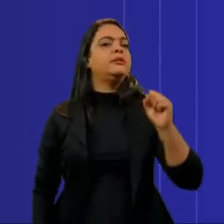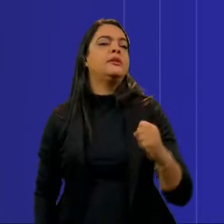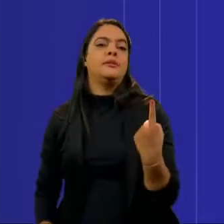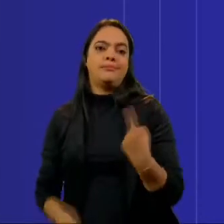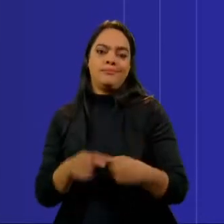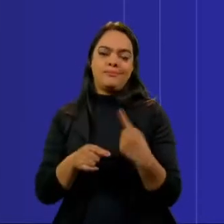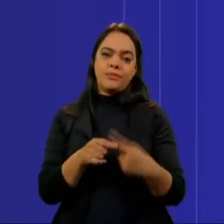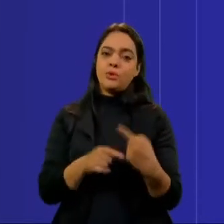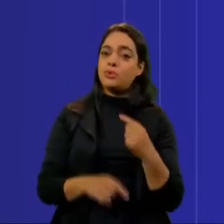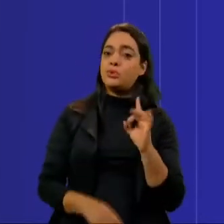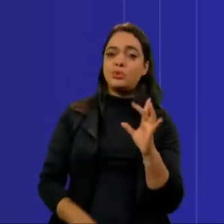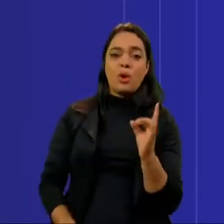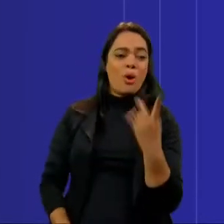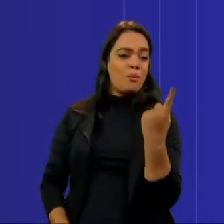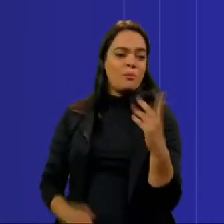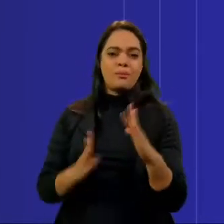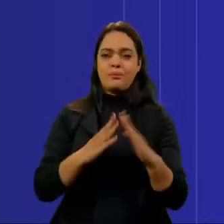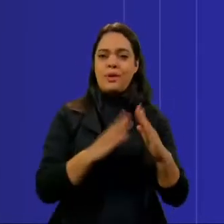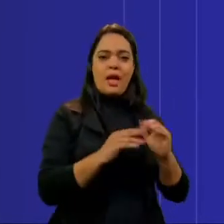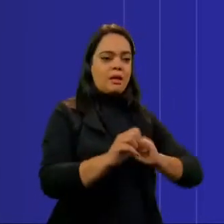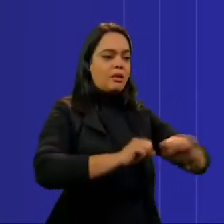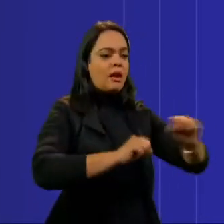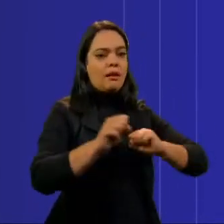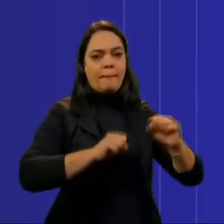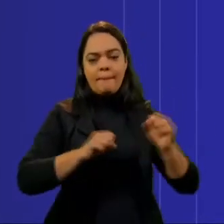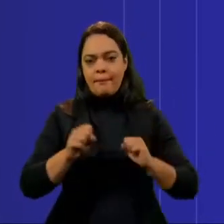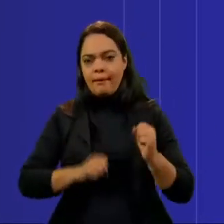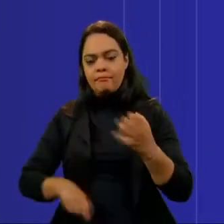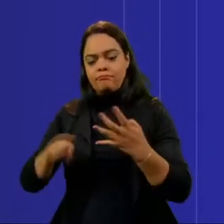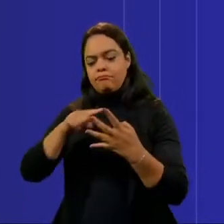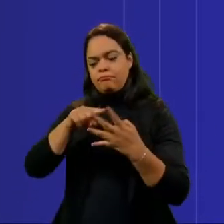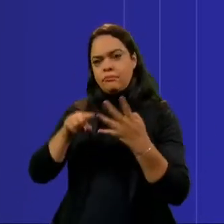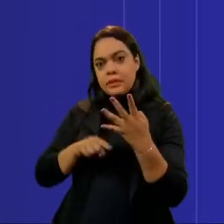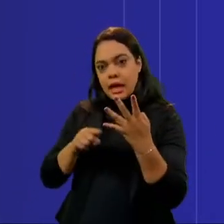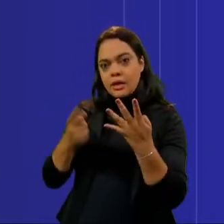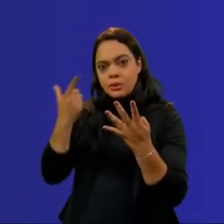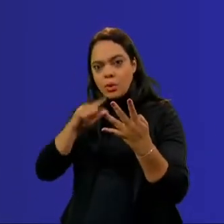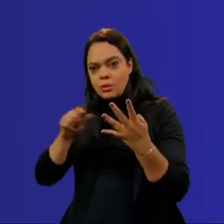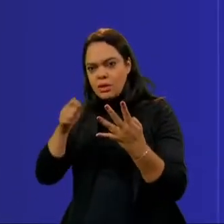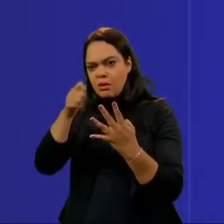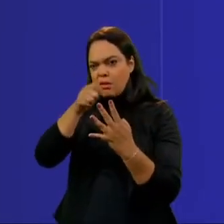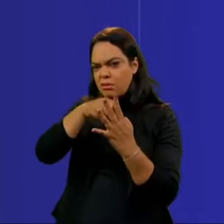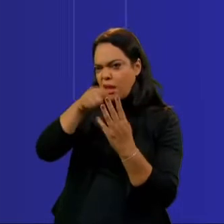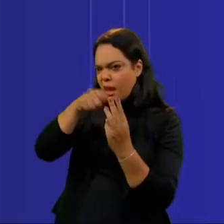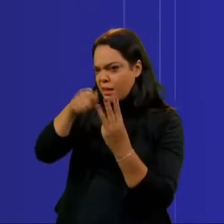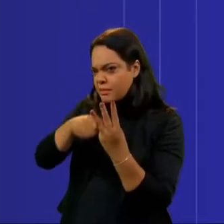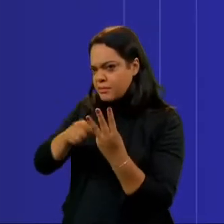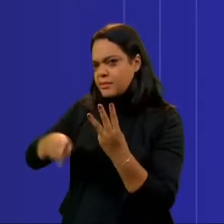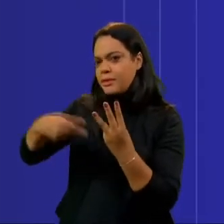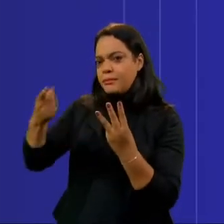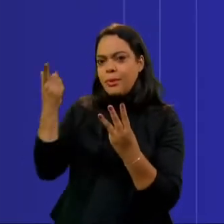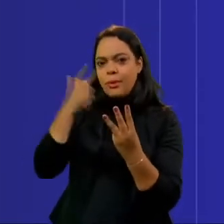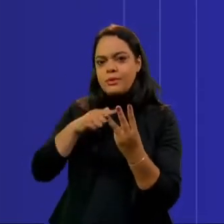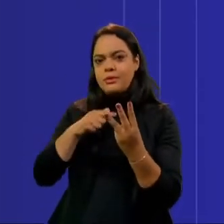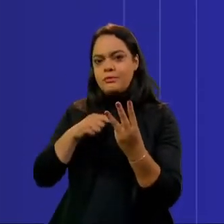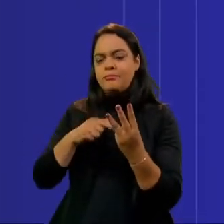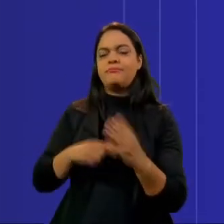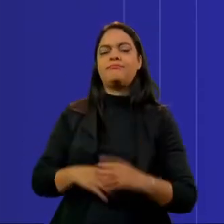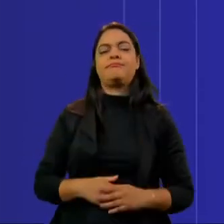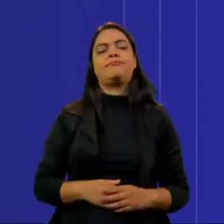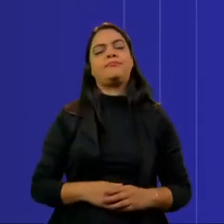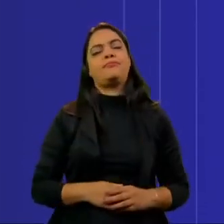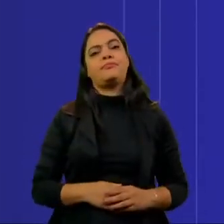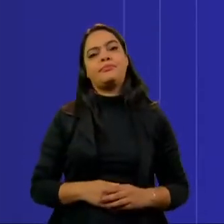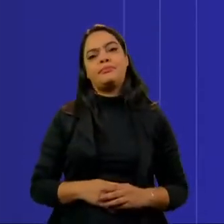como eu só estava com uma faxina fixa, as outras foram surgindo depois de três meses, eu creio que foi uma